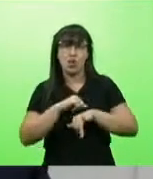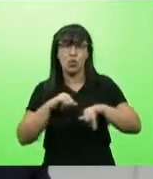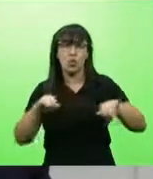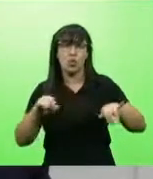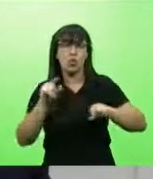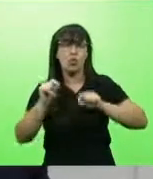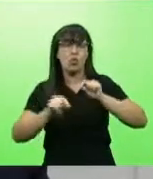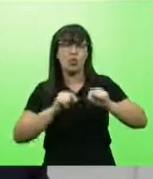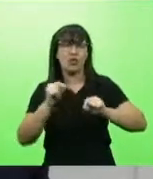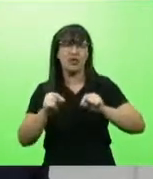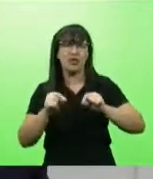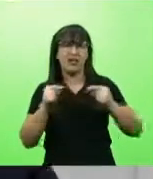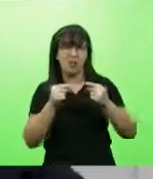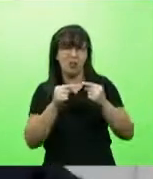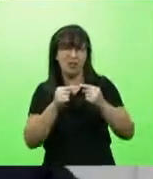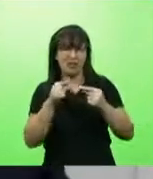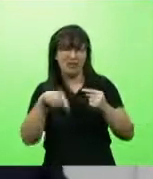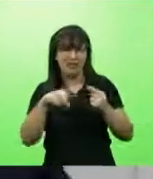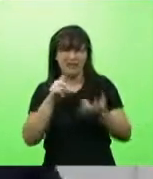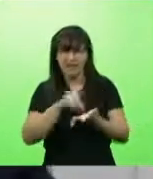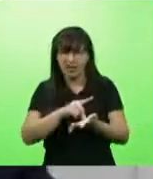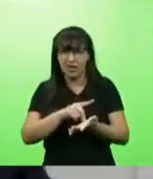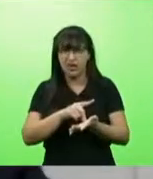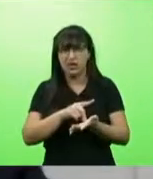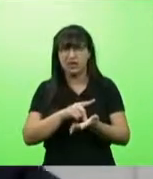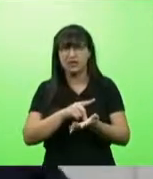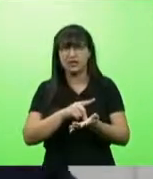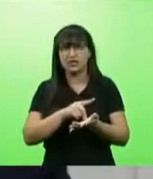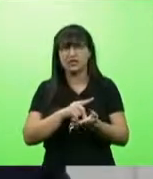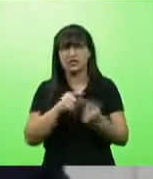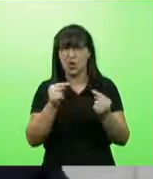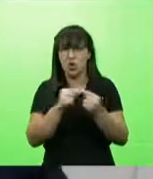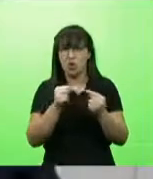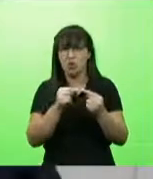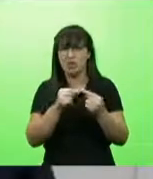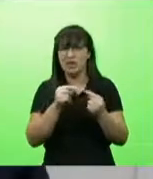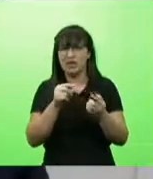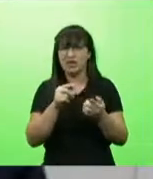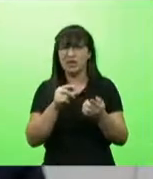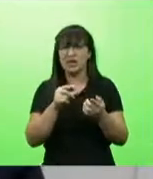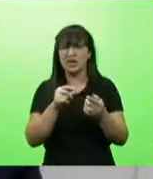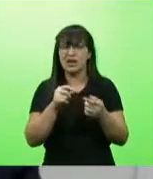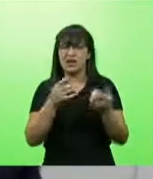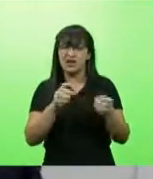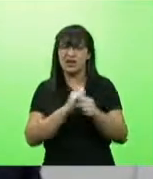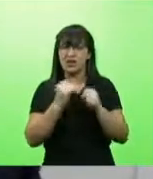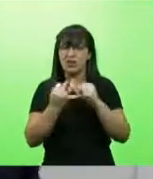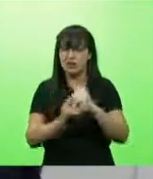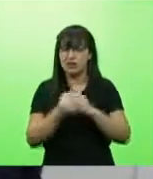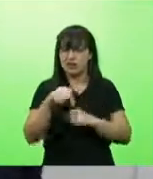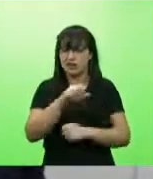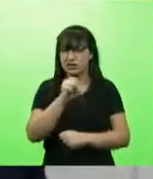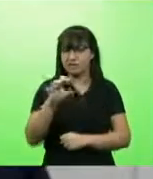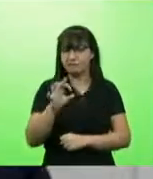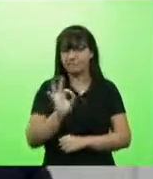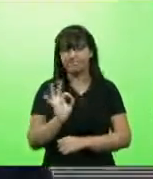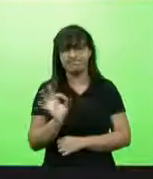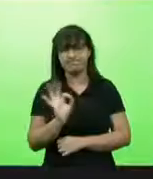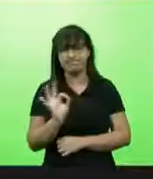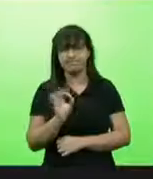não corresponde com a verdade em termos de pandemia, em termos de Covid em Santa Catarina, seu presidente.